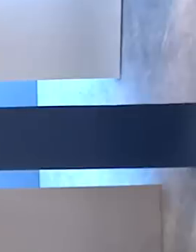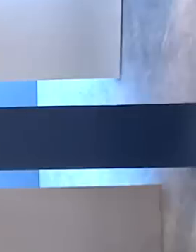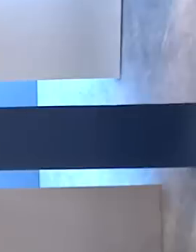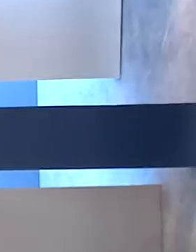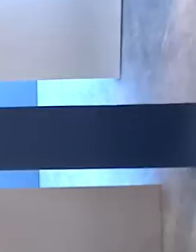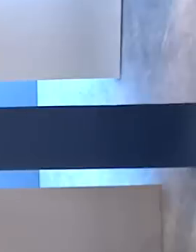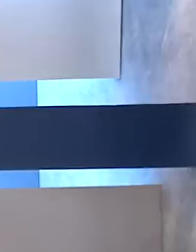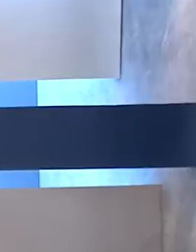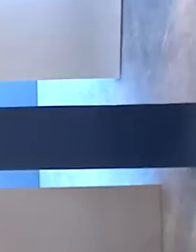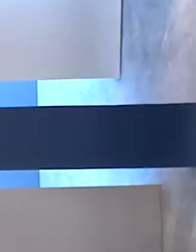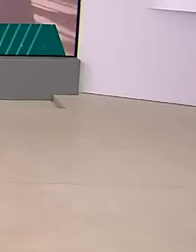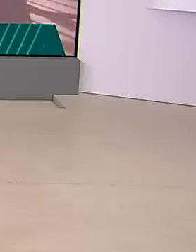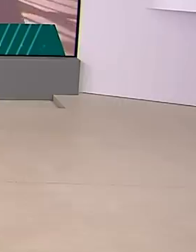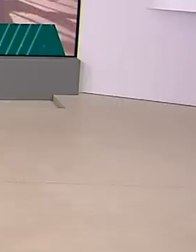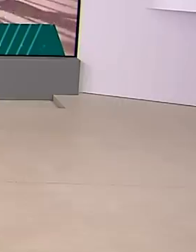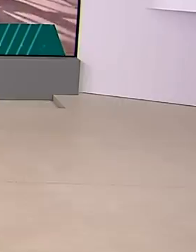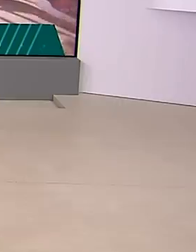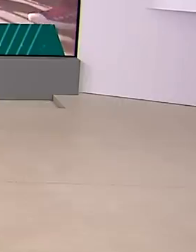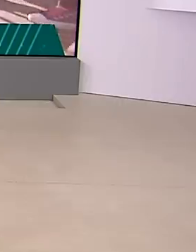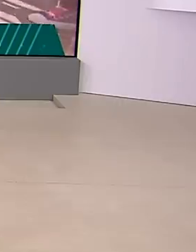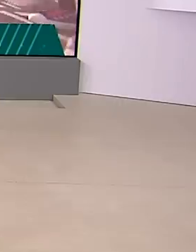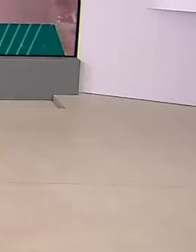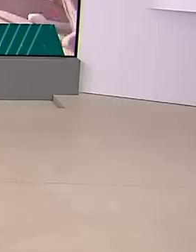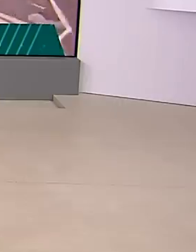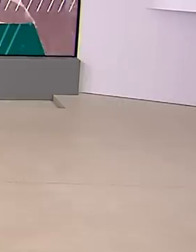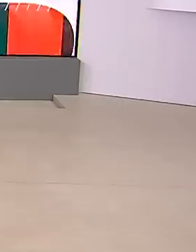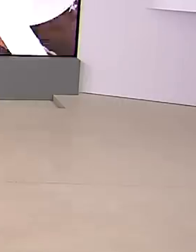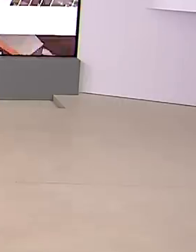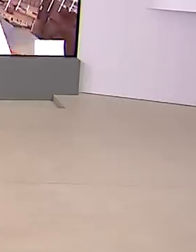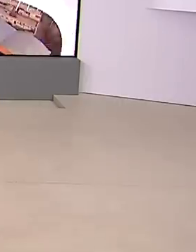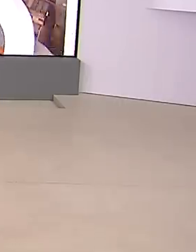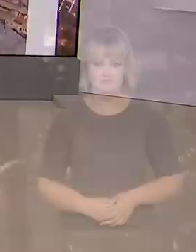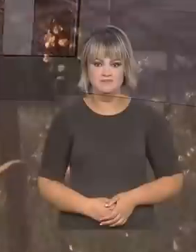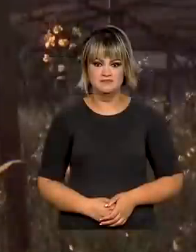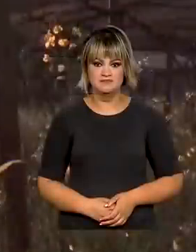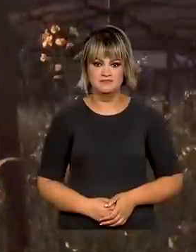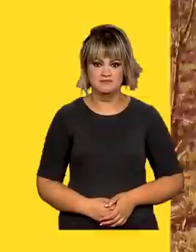Sexta-feira, 16 de dezembro, o Brasil em Dia já está no ar.